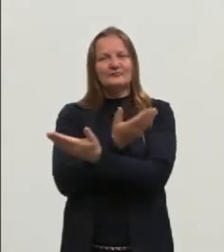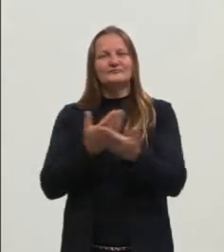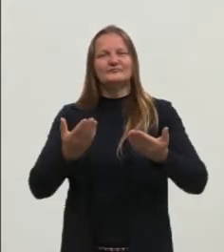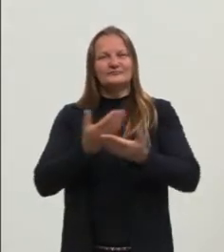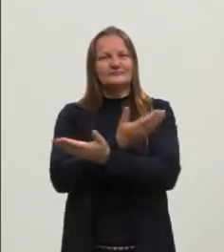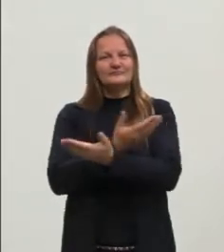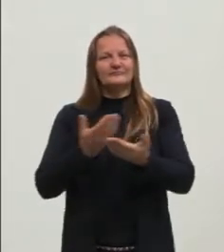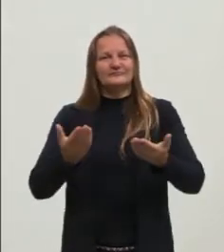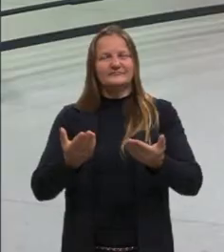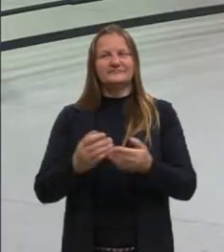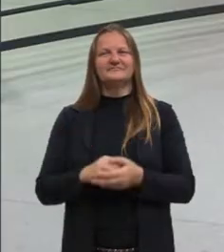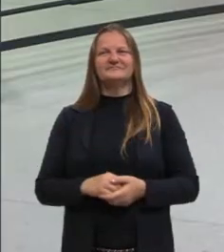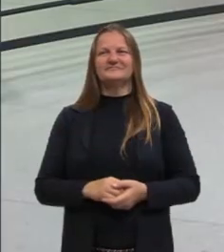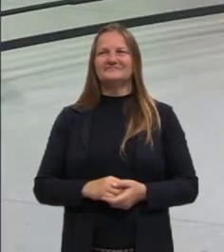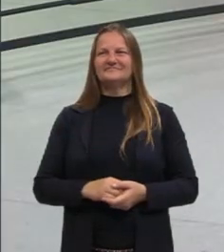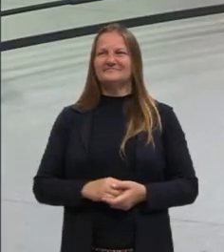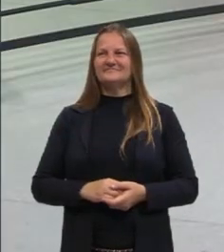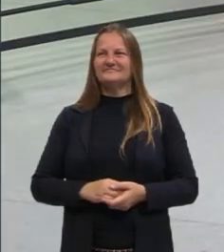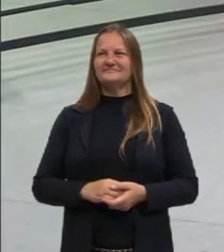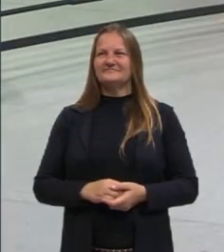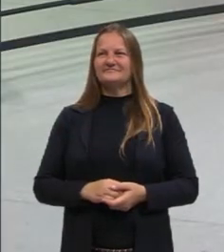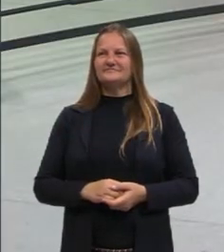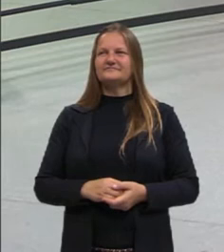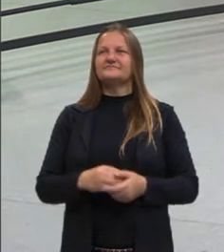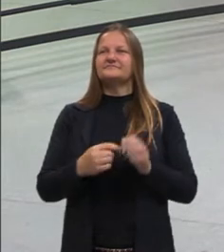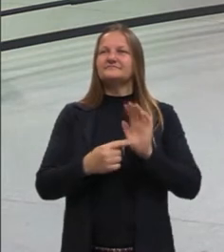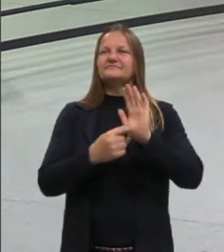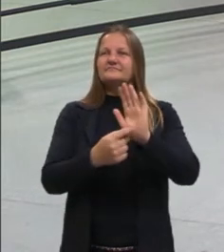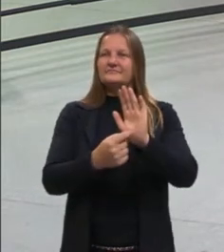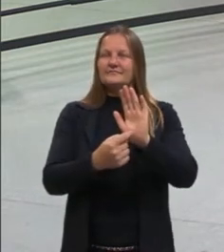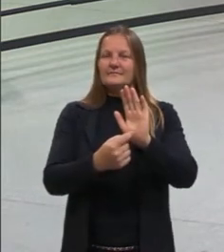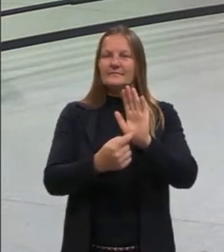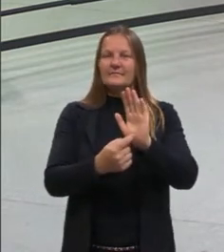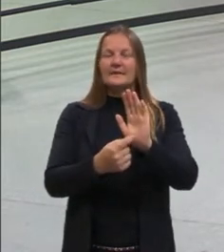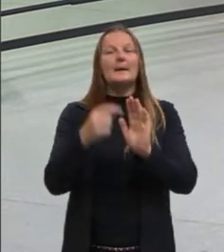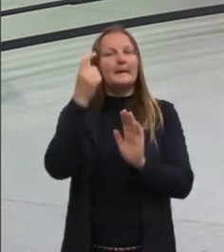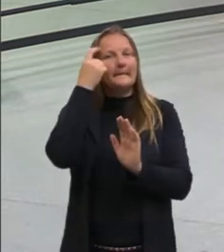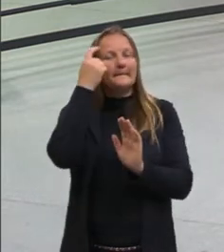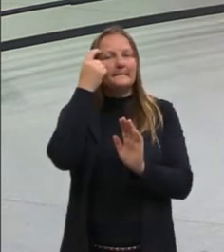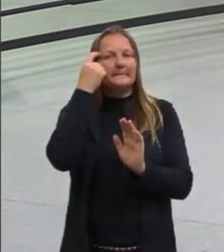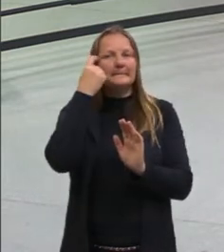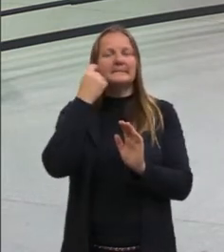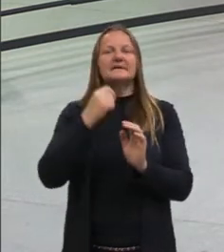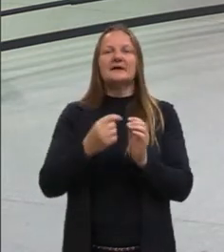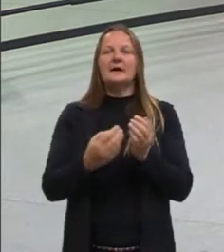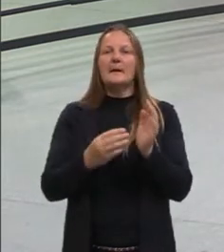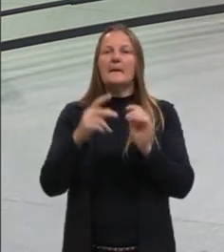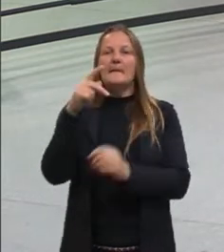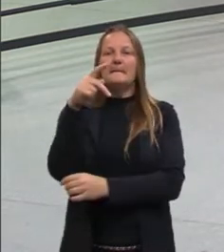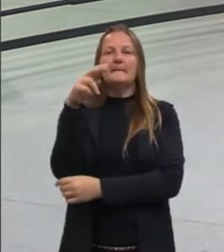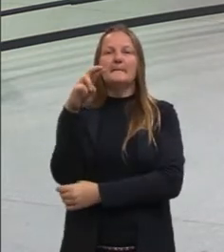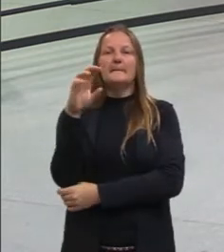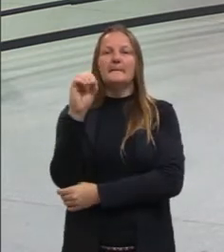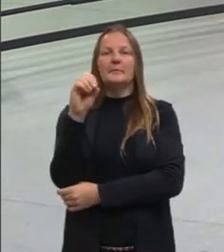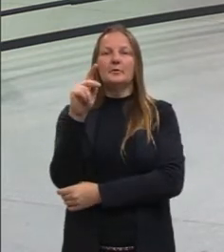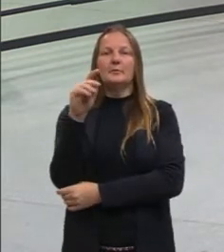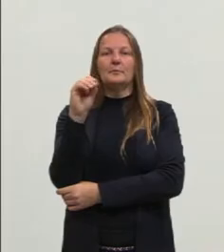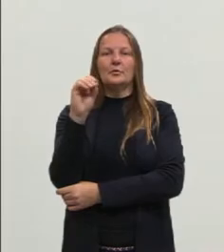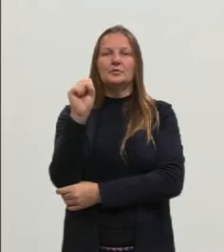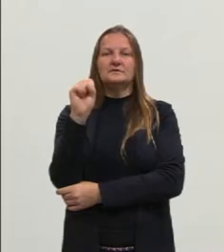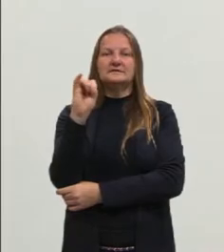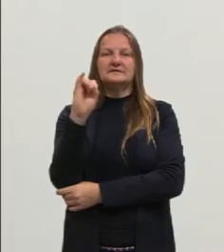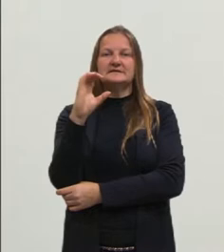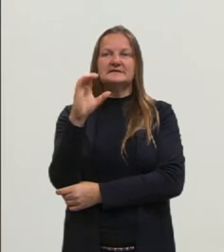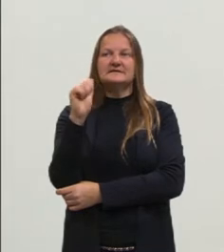Bastante, né? Conversam bastante. E eu trouxe para a gente pensar aqui na questão da proposição, eu fui, como vocês já